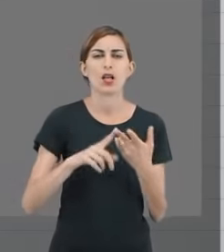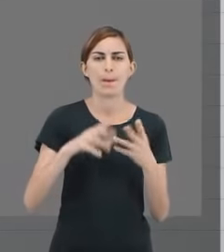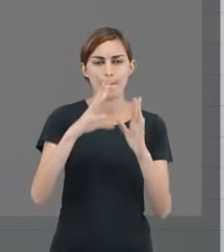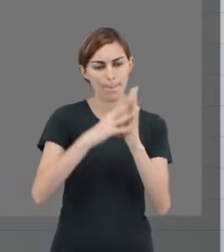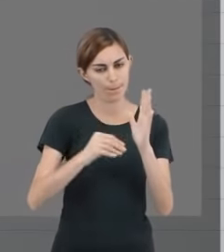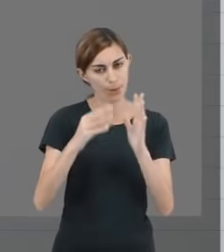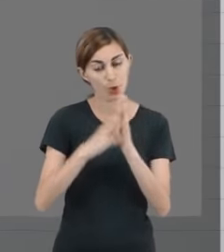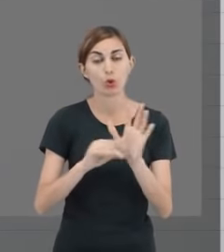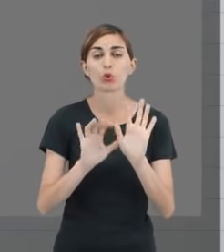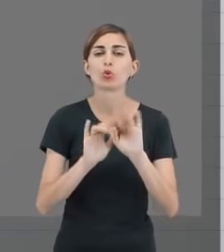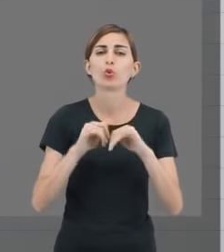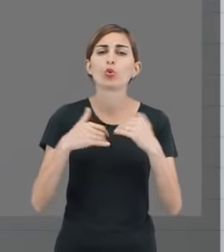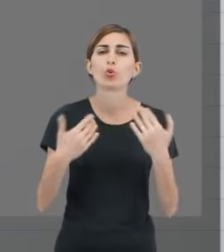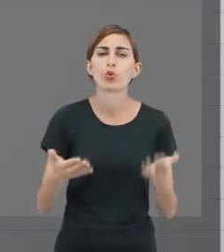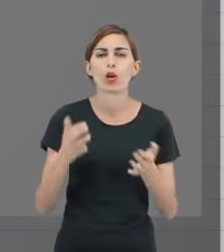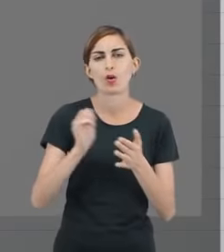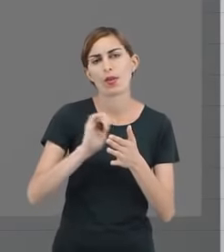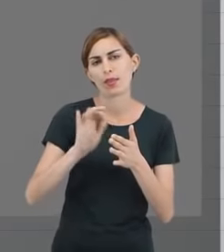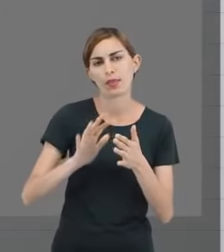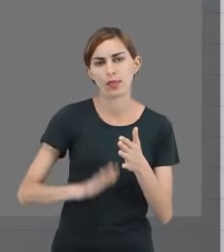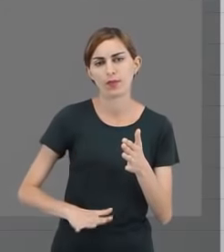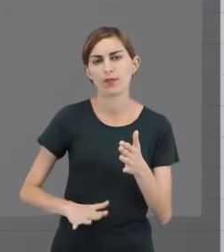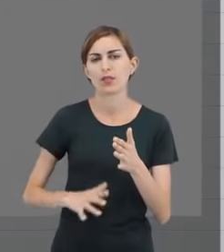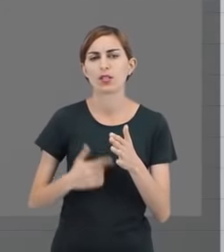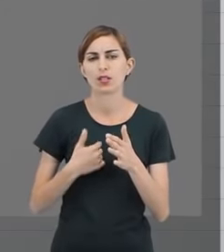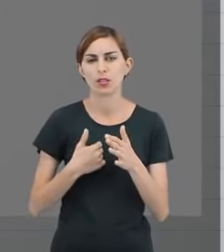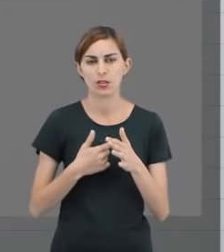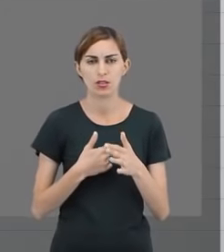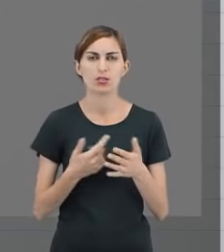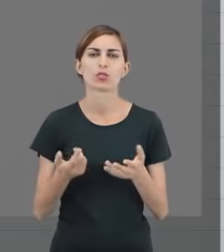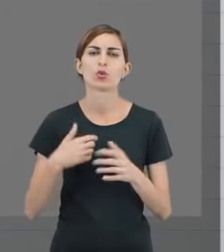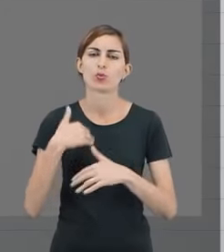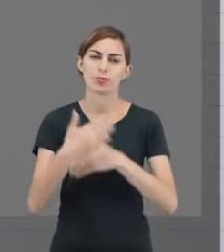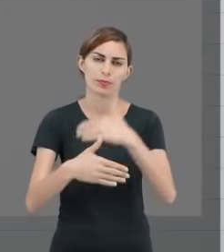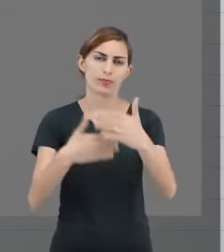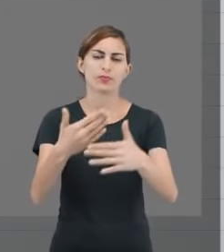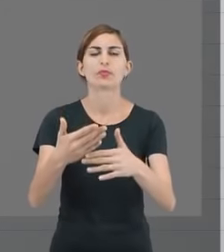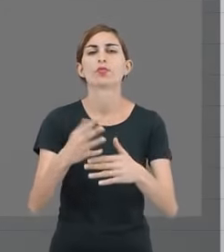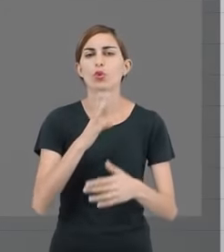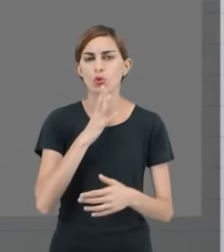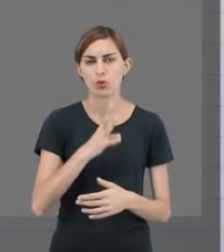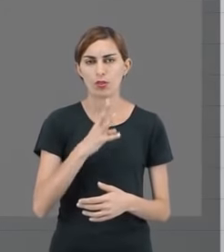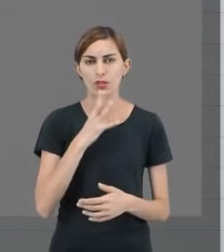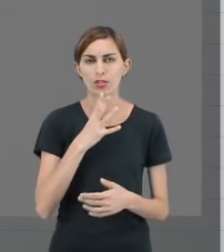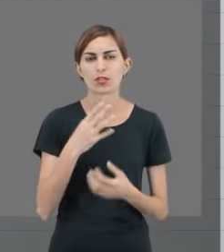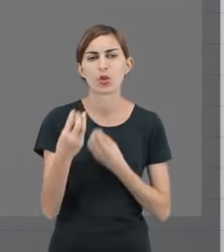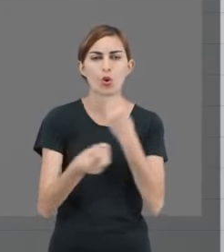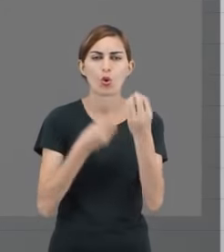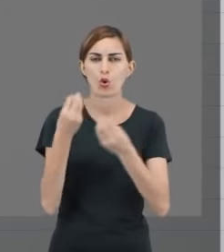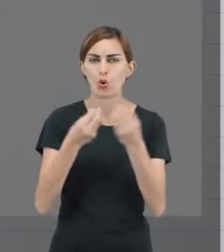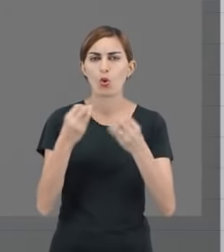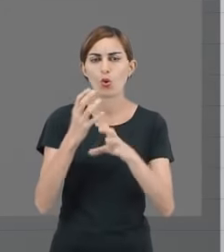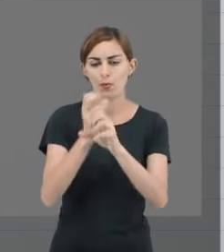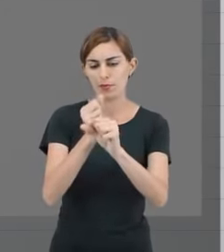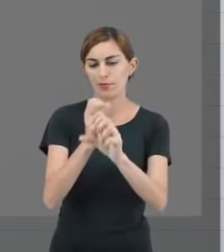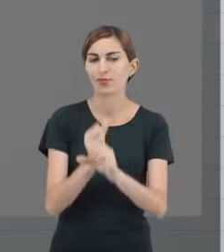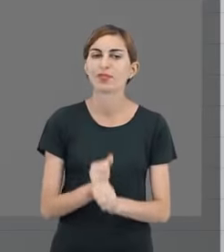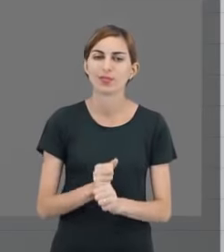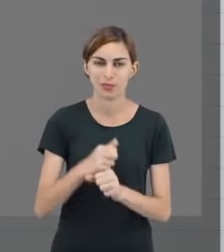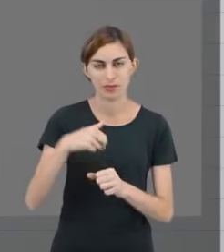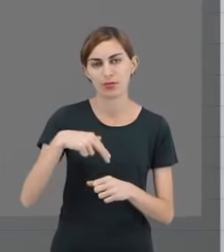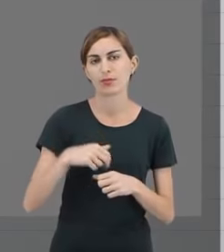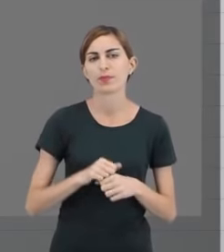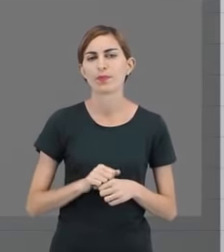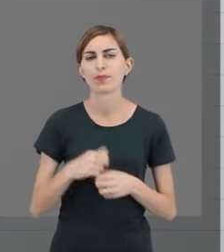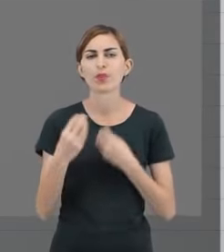módulo? Bem, quais são essas atividades? E a gente vai desenvolver mais adiante para você conhecer como é que se compõe a nota todinha. Nem se